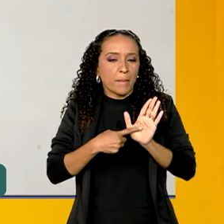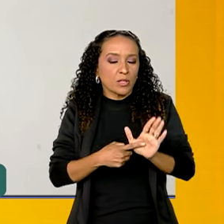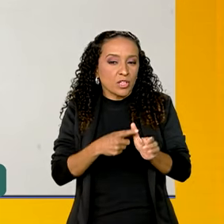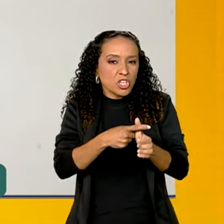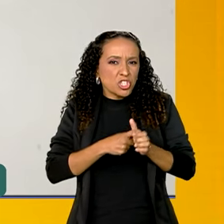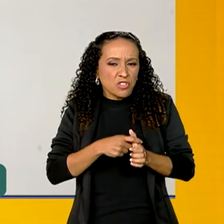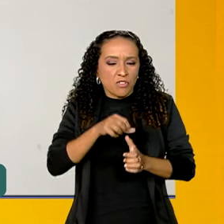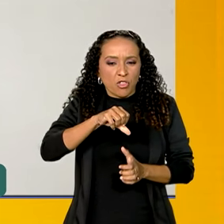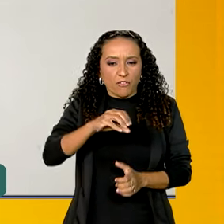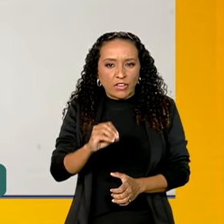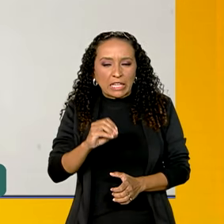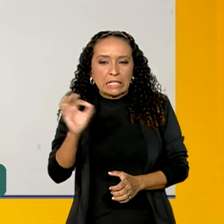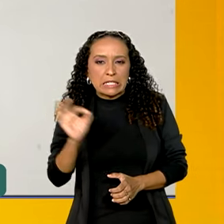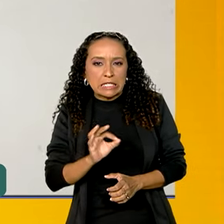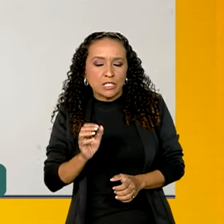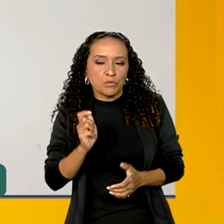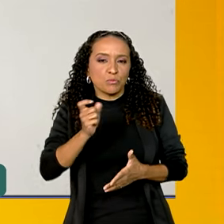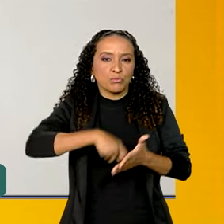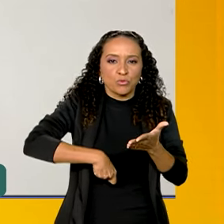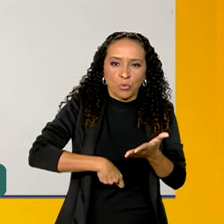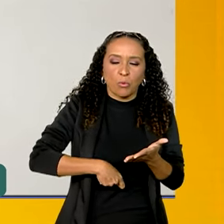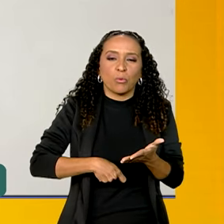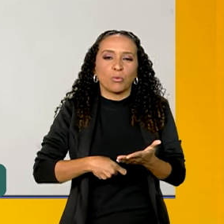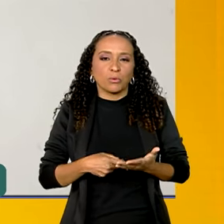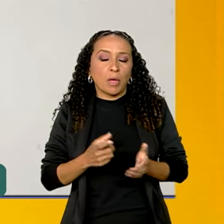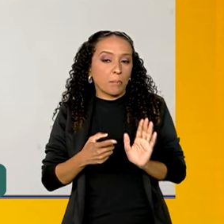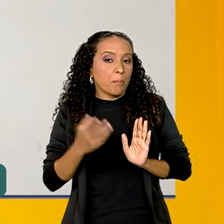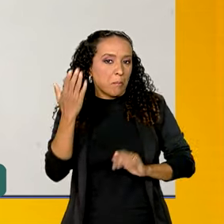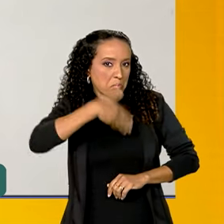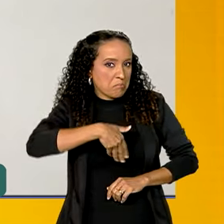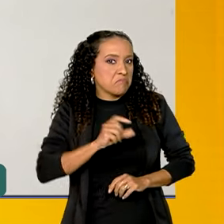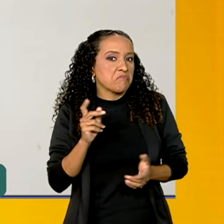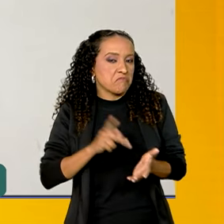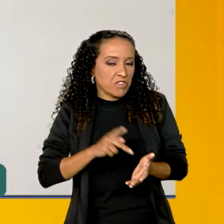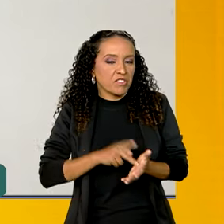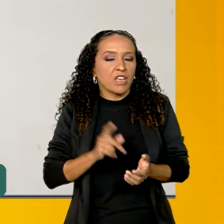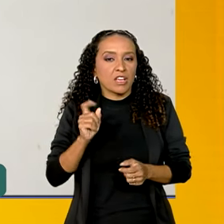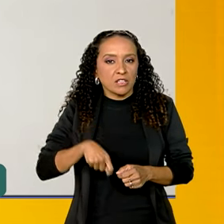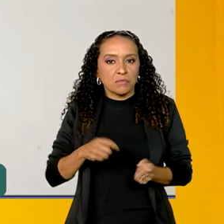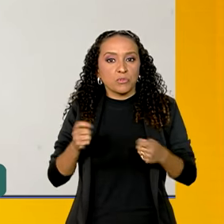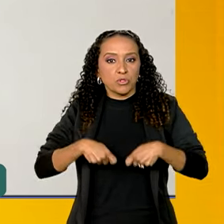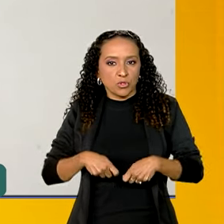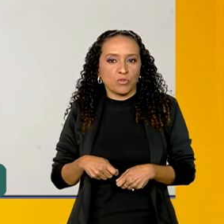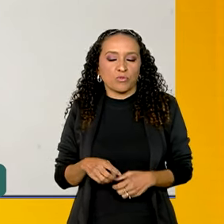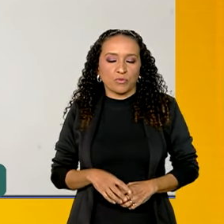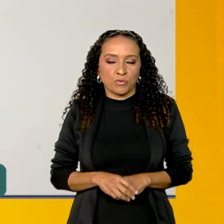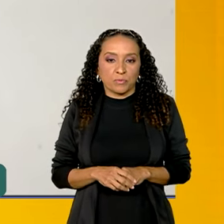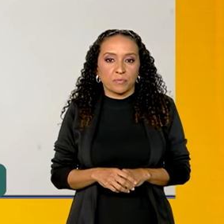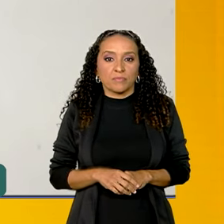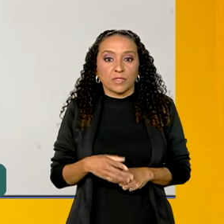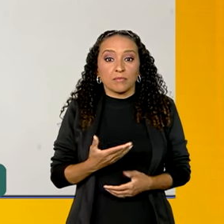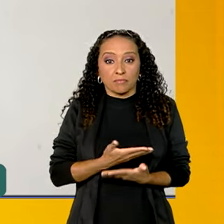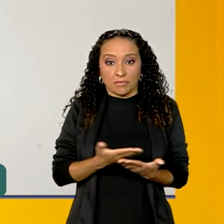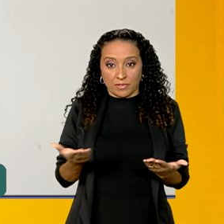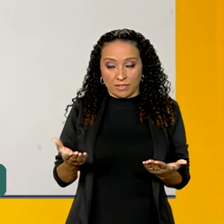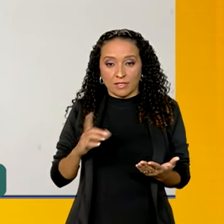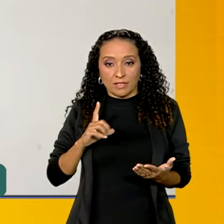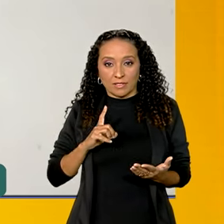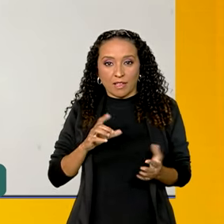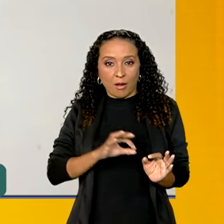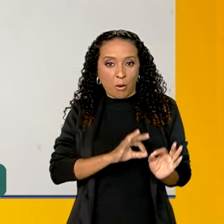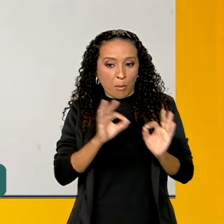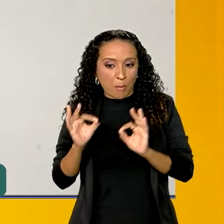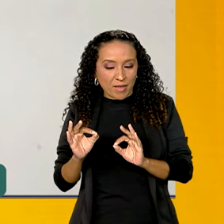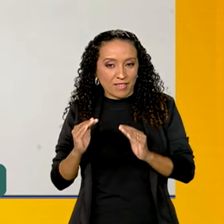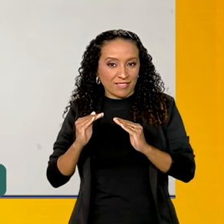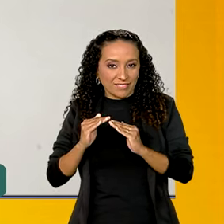90, 95% de desconto, que é para provar mesmo que são condições realmente únicas. Então, para você que está acompanhando